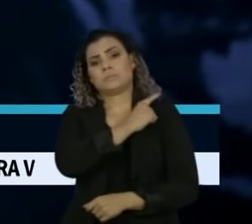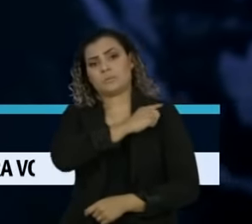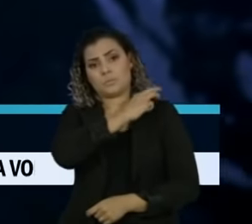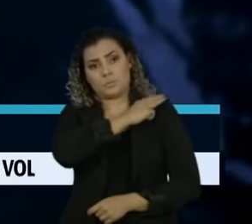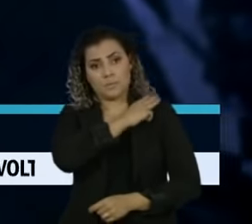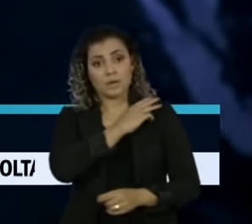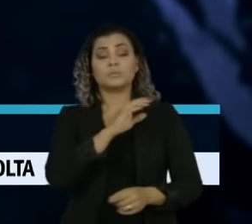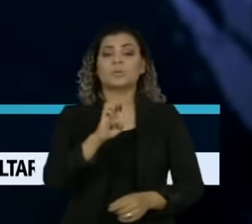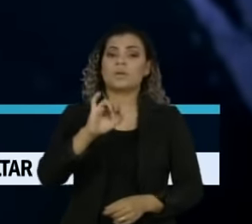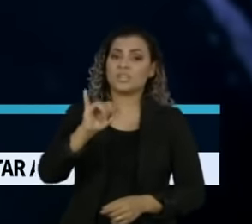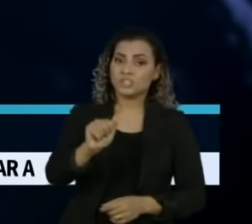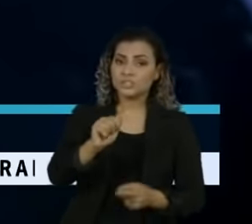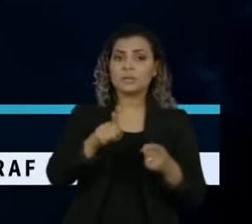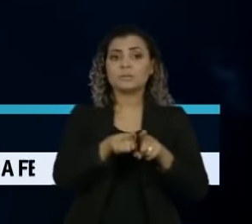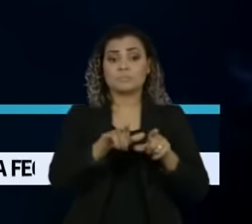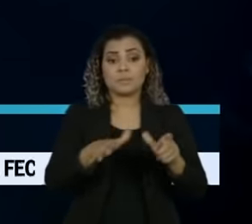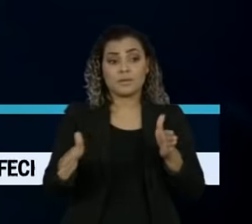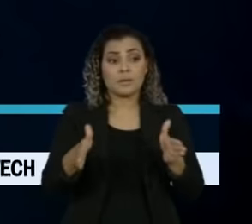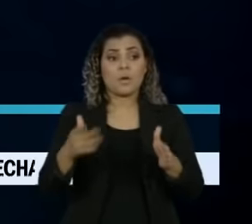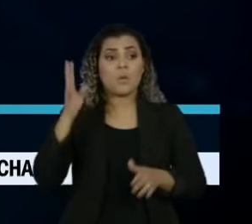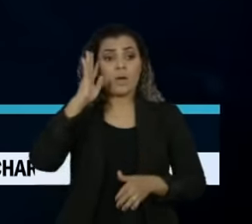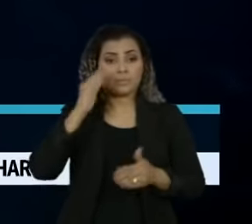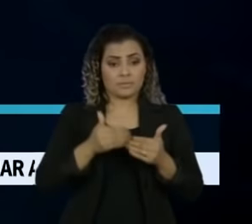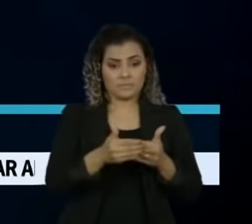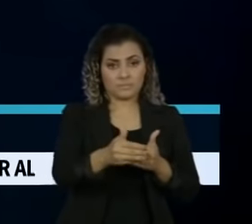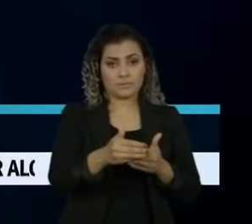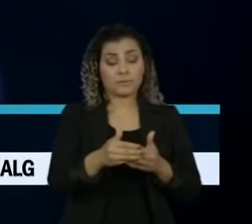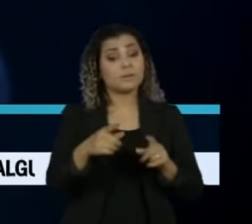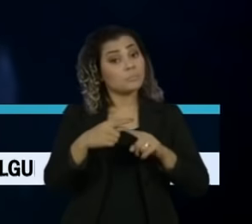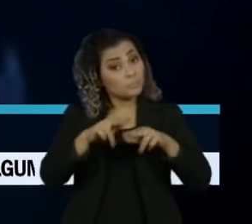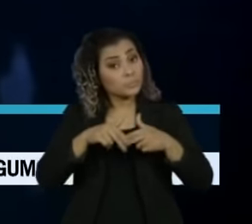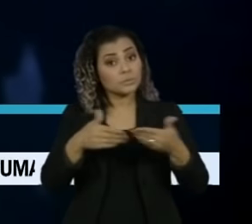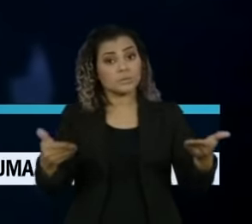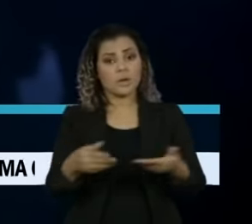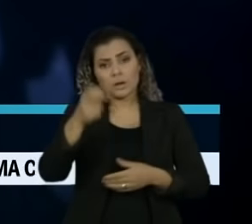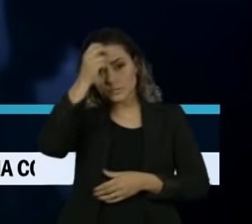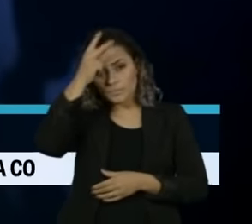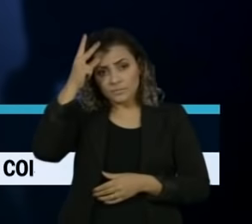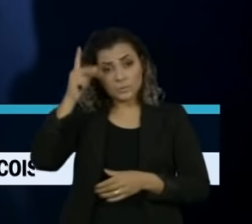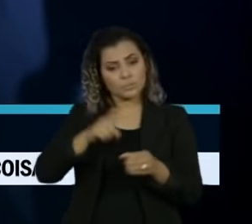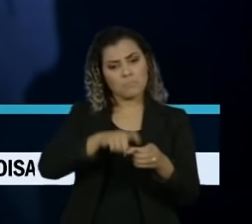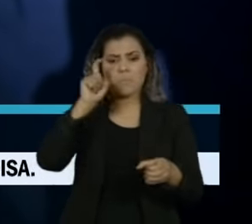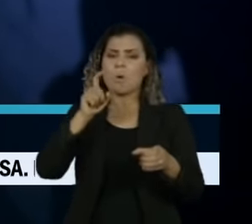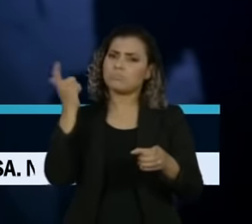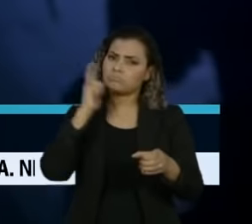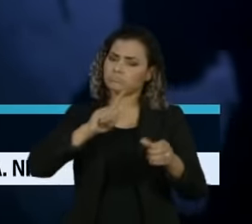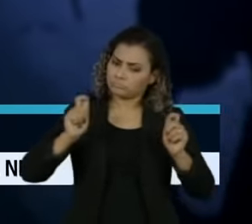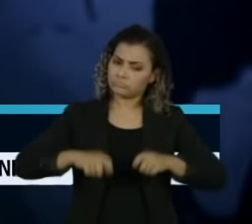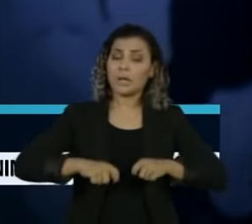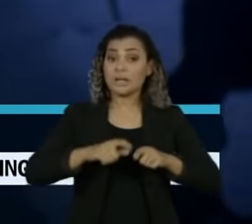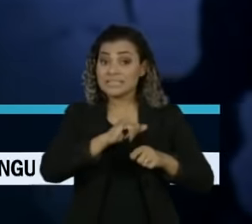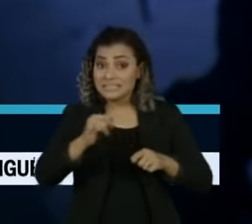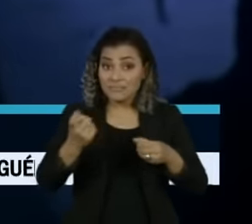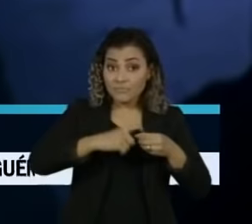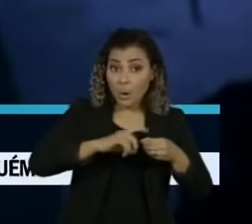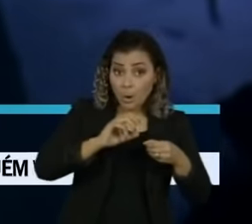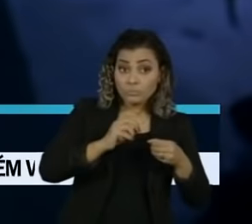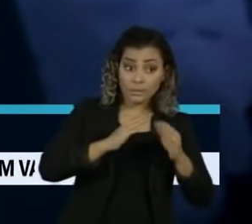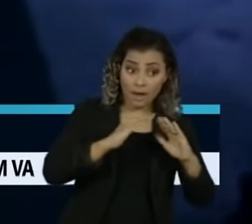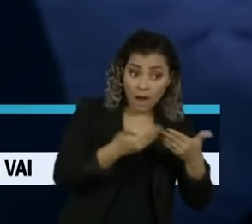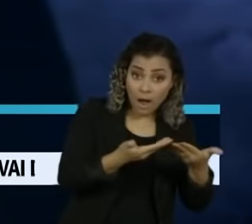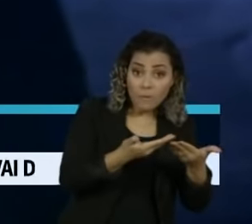educação de jovens e adultos para esta quarta-feira. Apesar disso, os municípios têm autonomia para decidir se voltam ou